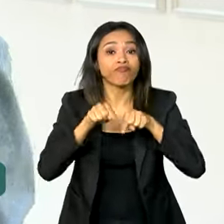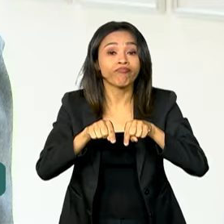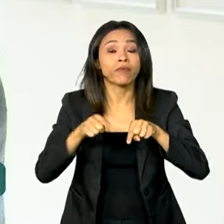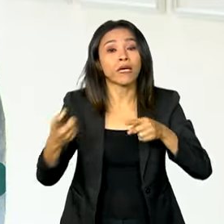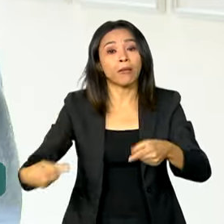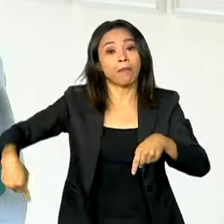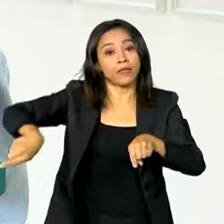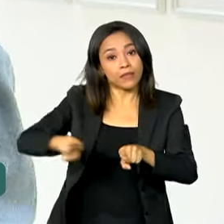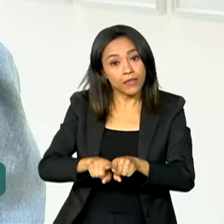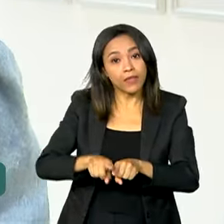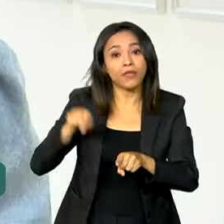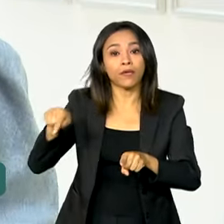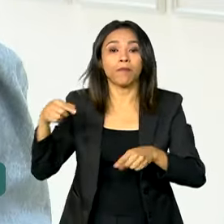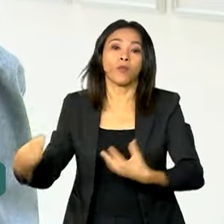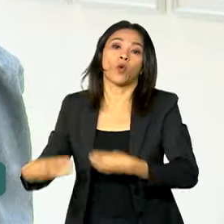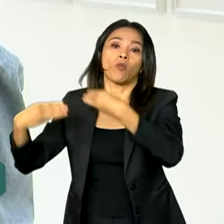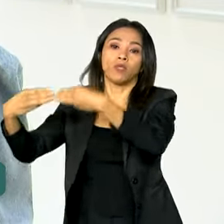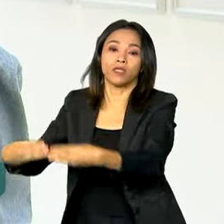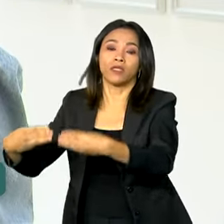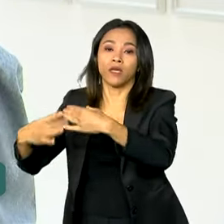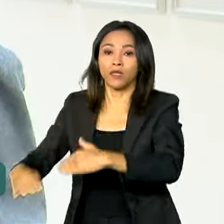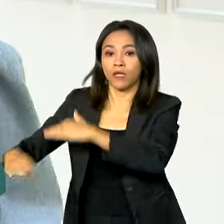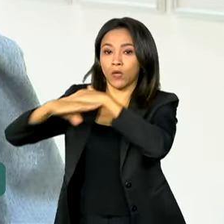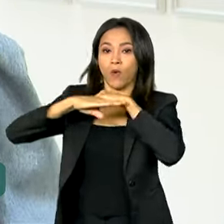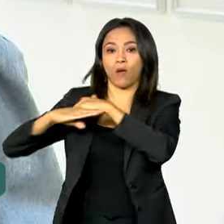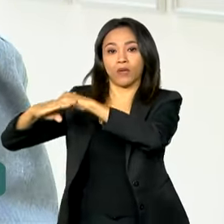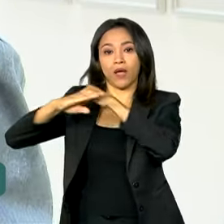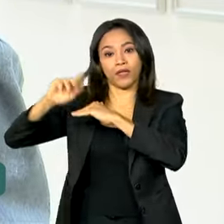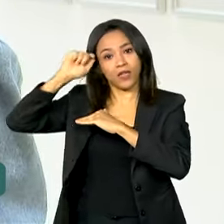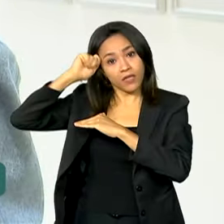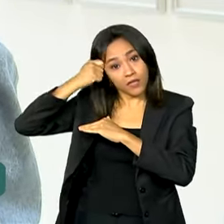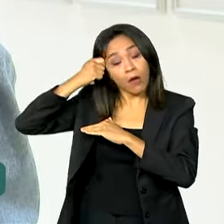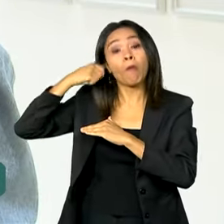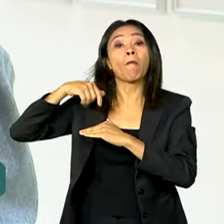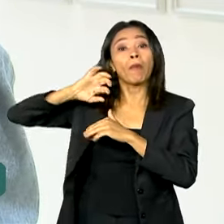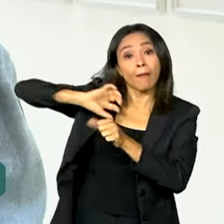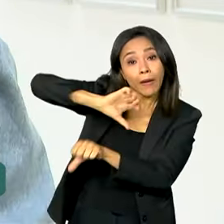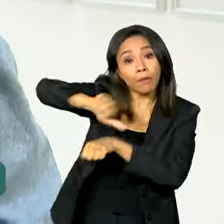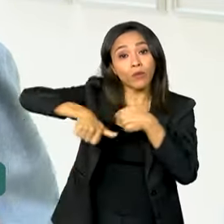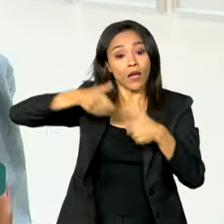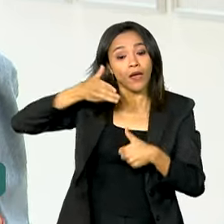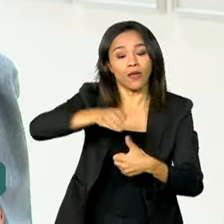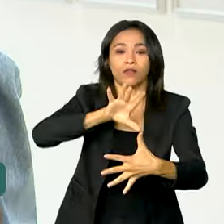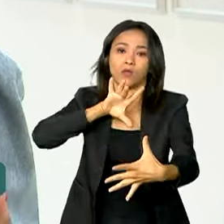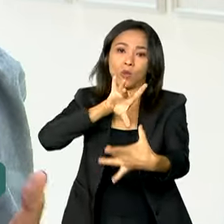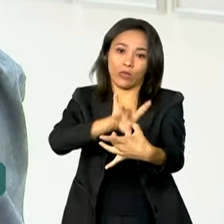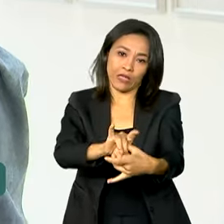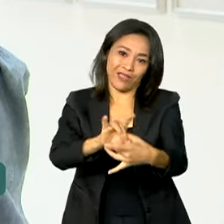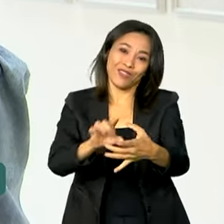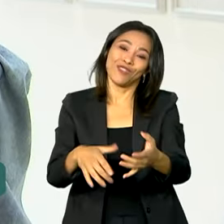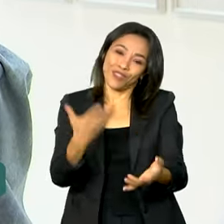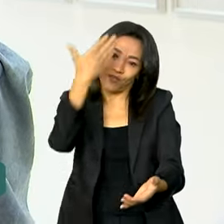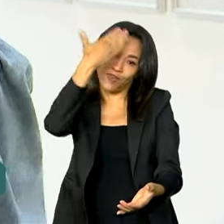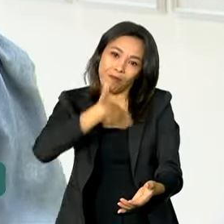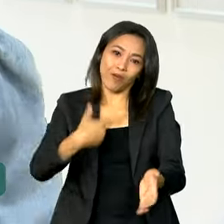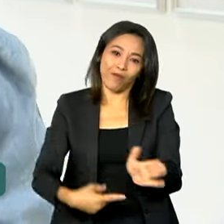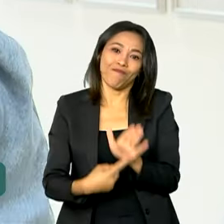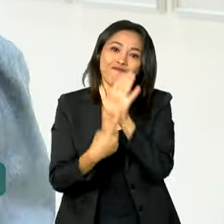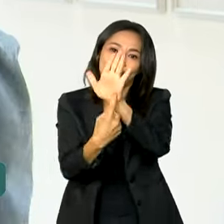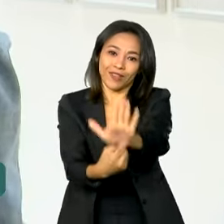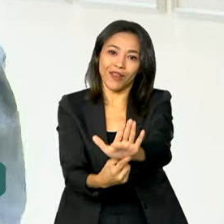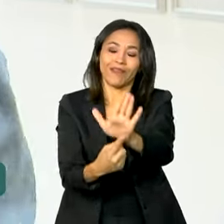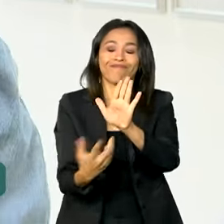em parceria com o Ministério da Igualdade Racial, para mudar a realidade revelada pela análise.